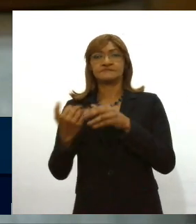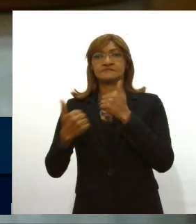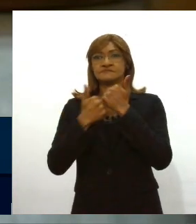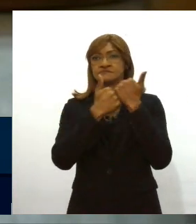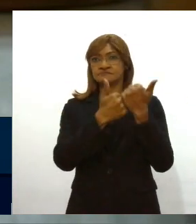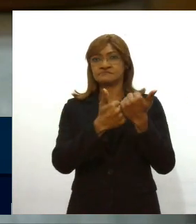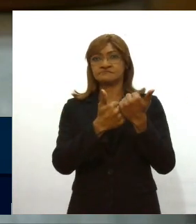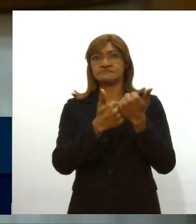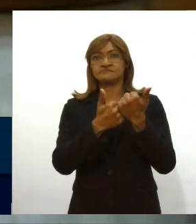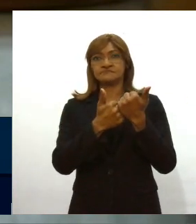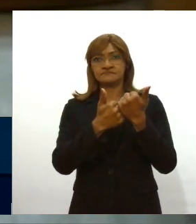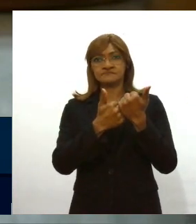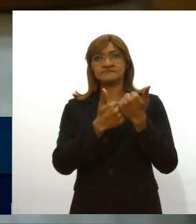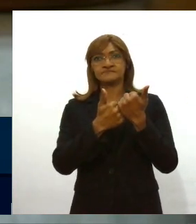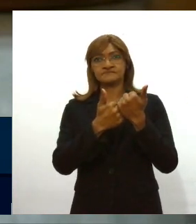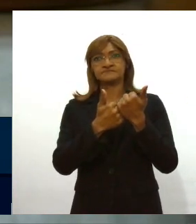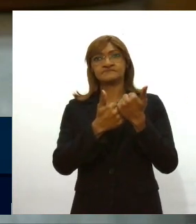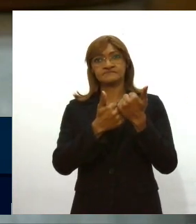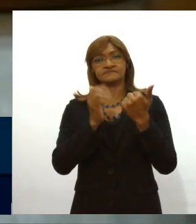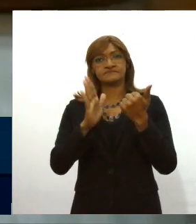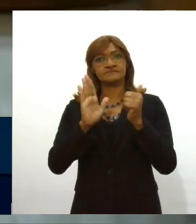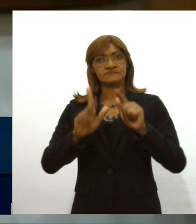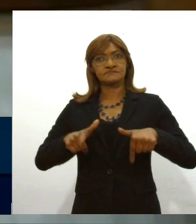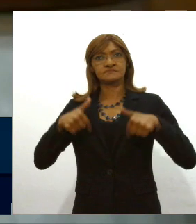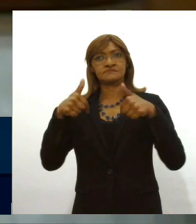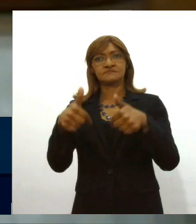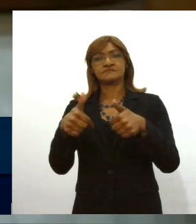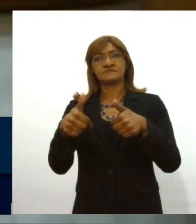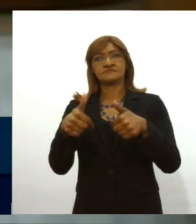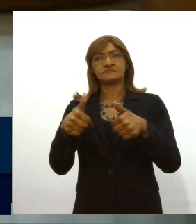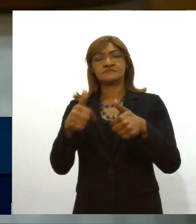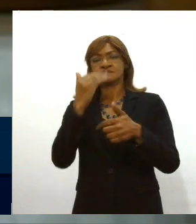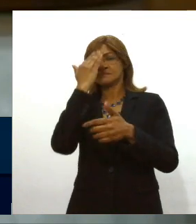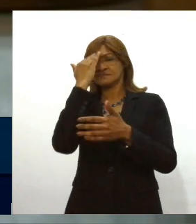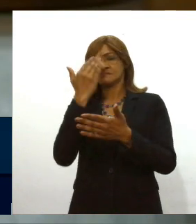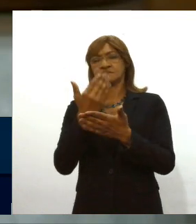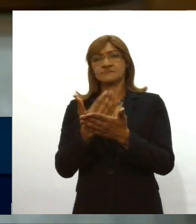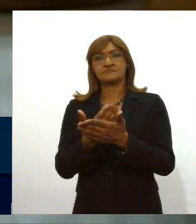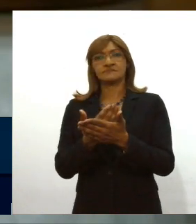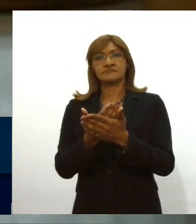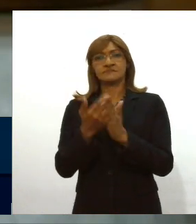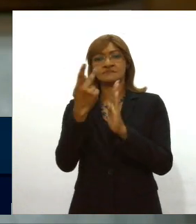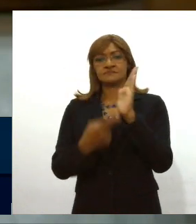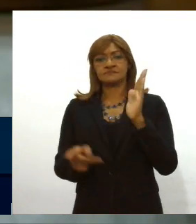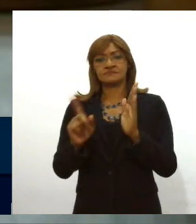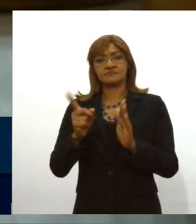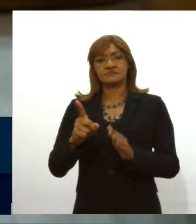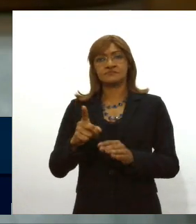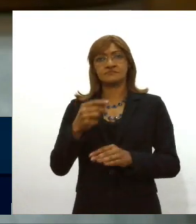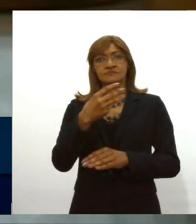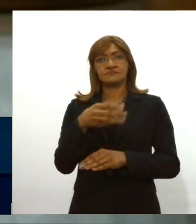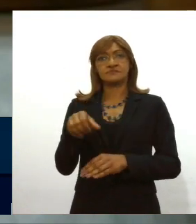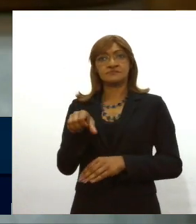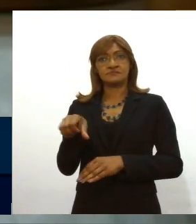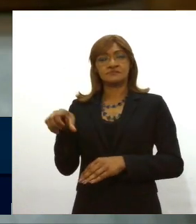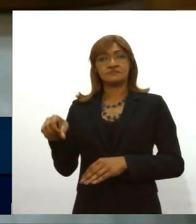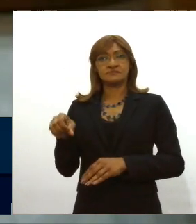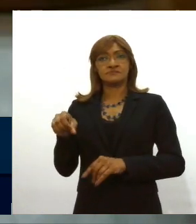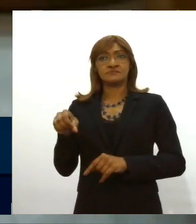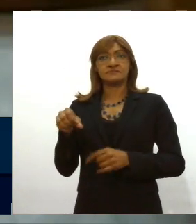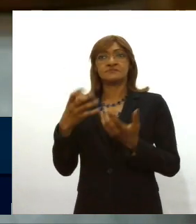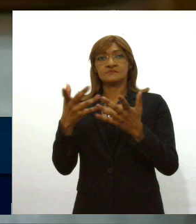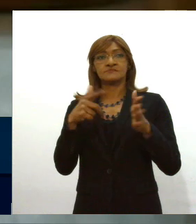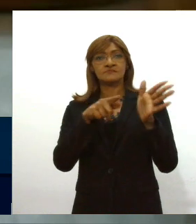nessa luta aí estaremos com certeza contra o PL399 a gente quer saber como pensam